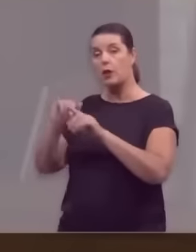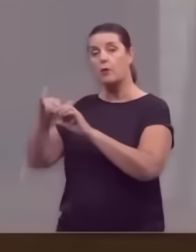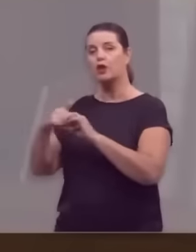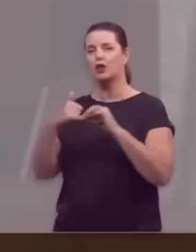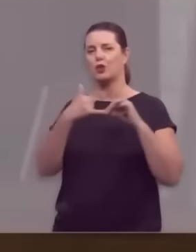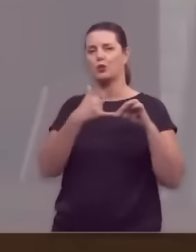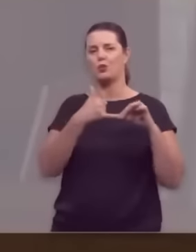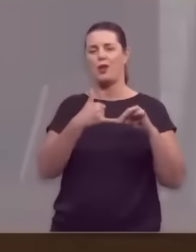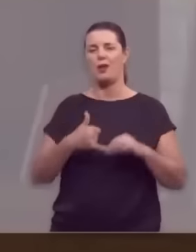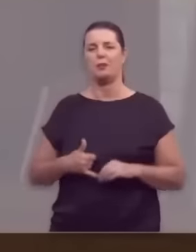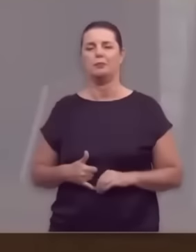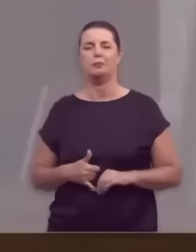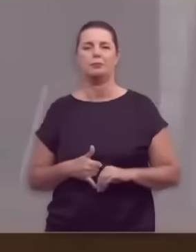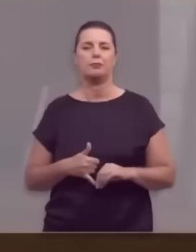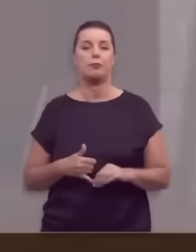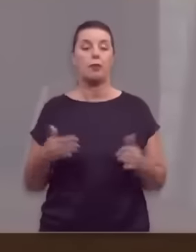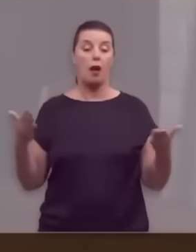Josué.